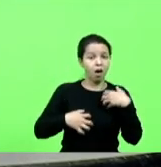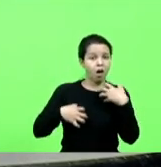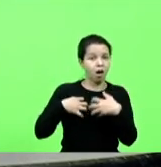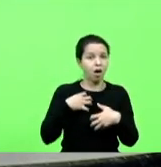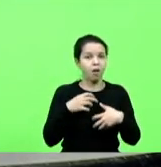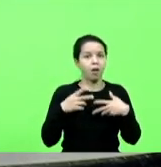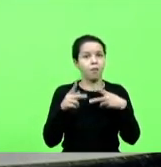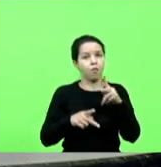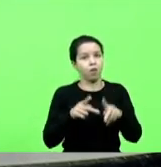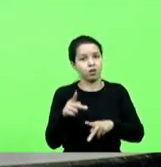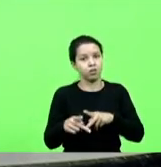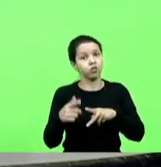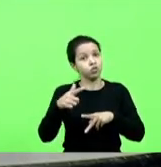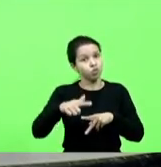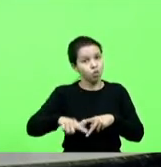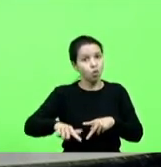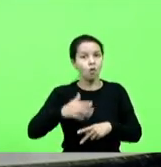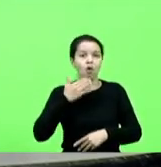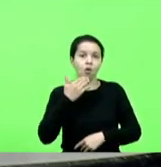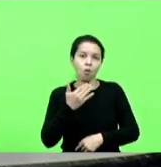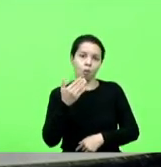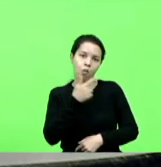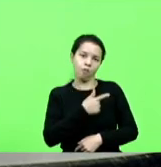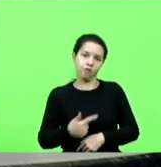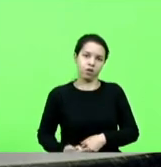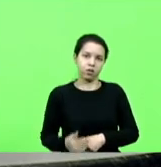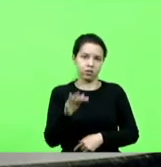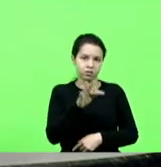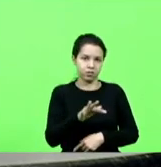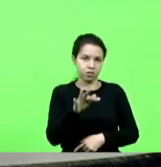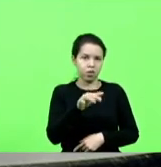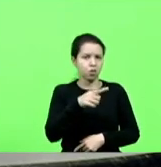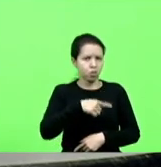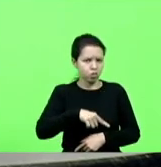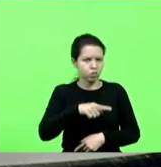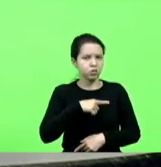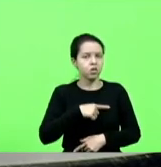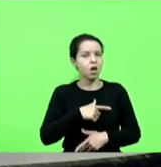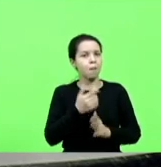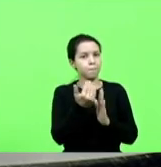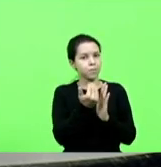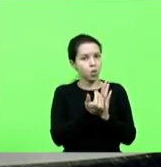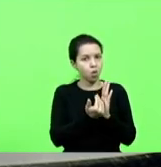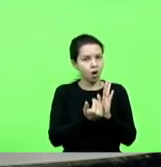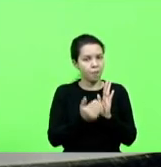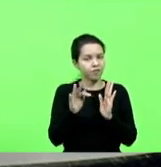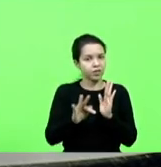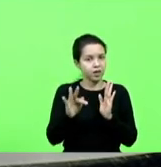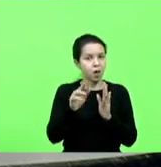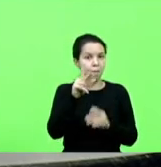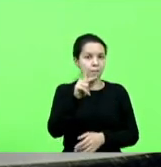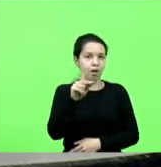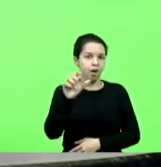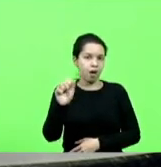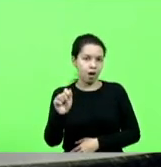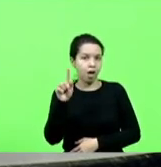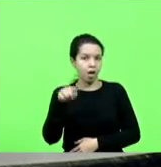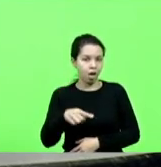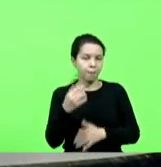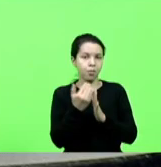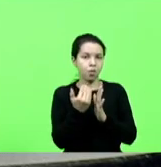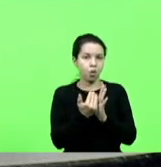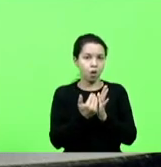dirige ao governo federal. Nós temos um grande programa federal chamado PAA, o Programa de Aquisição de